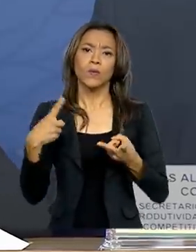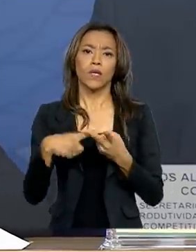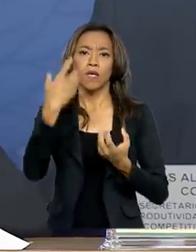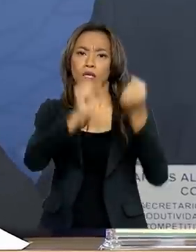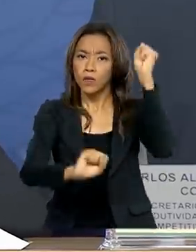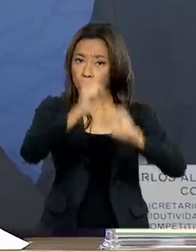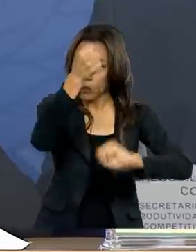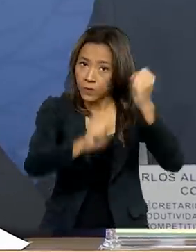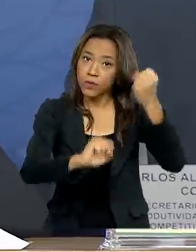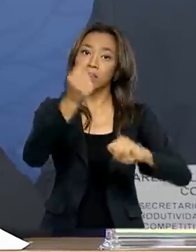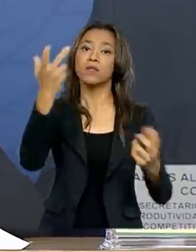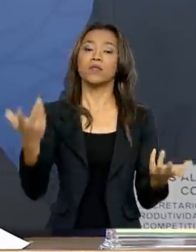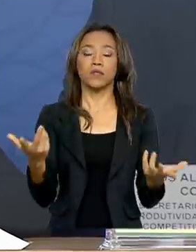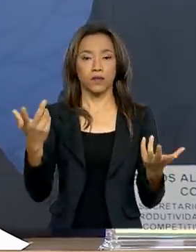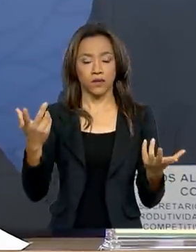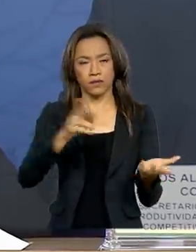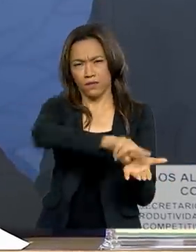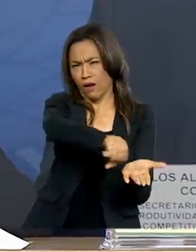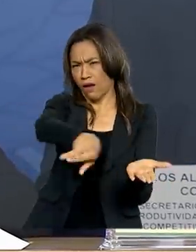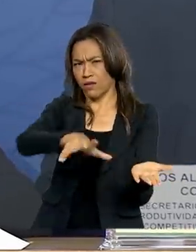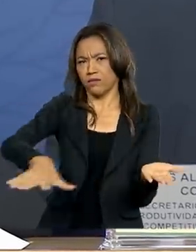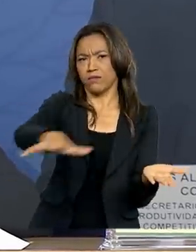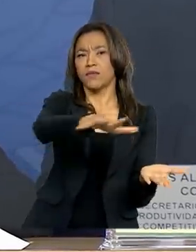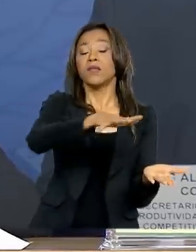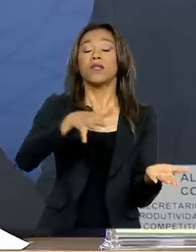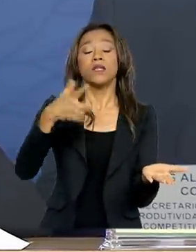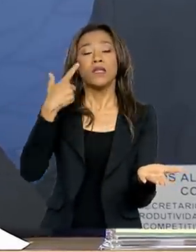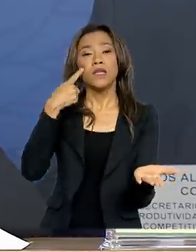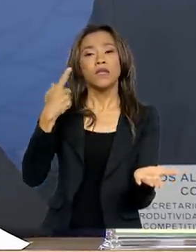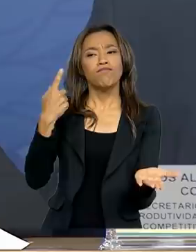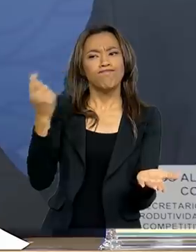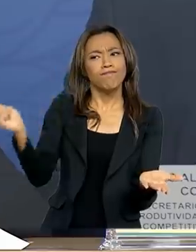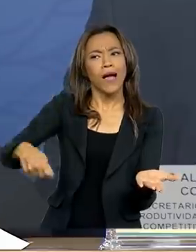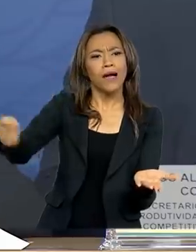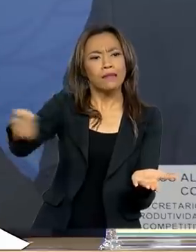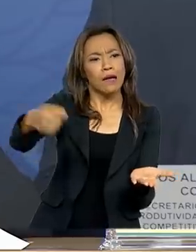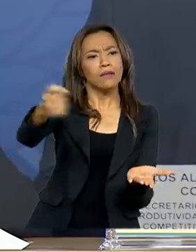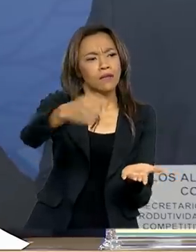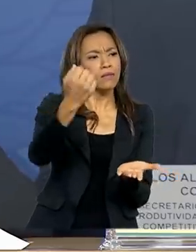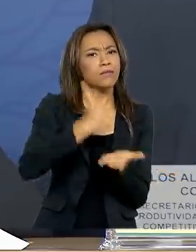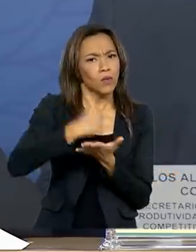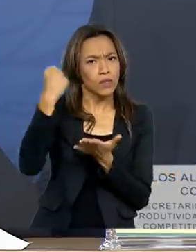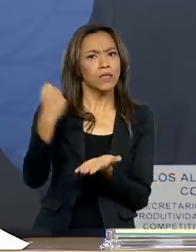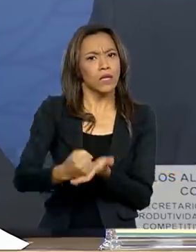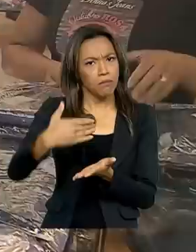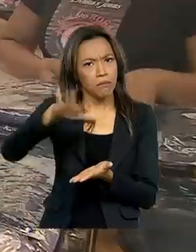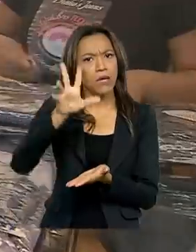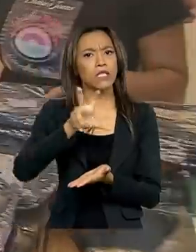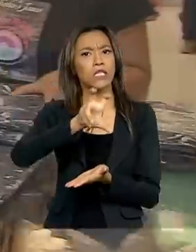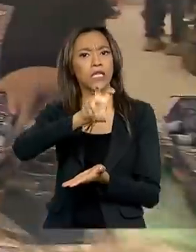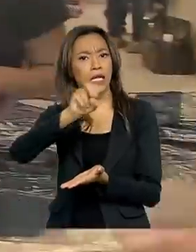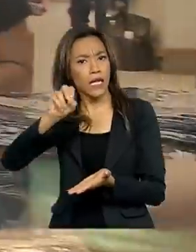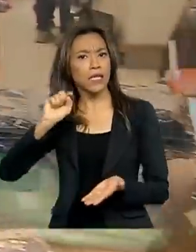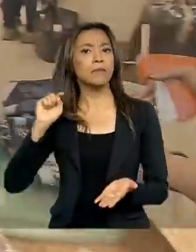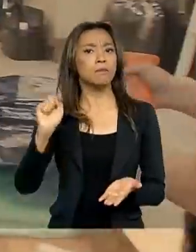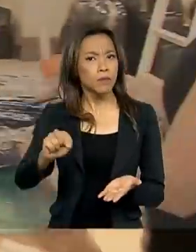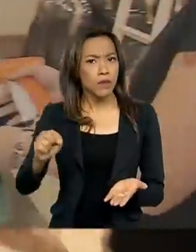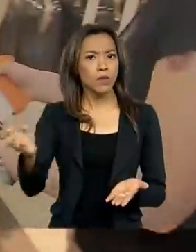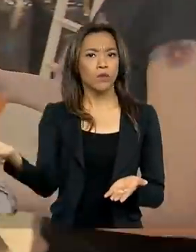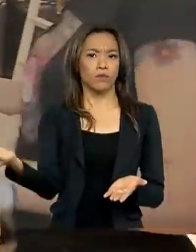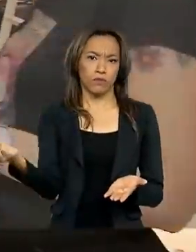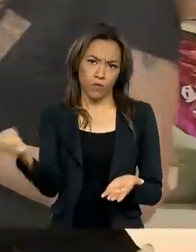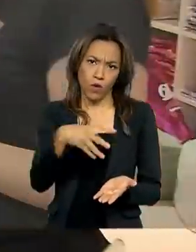indústria, e nós identificamos um potencial de contratação de mais de 500 mil pessoas. A medida também